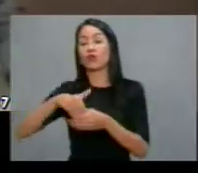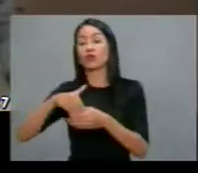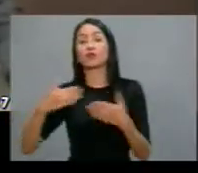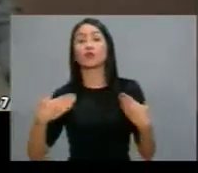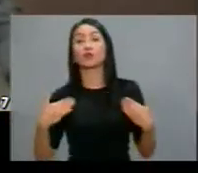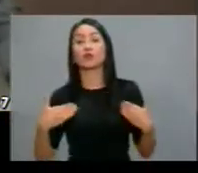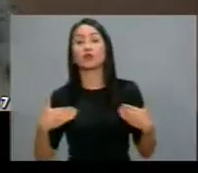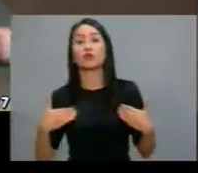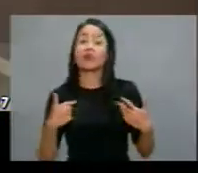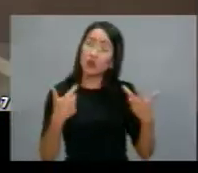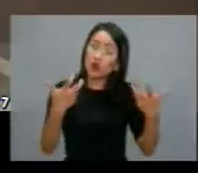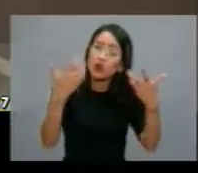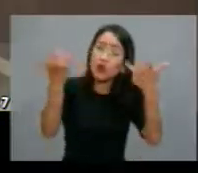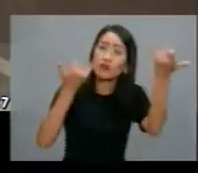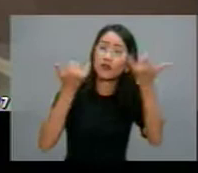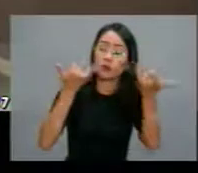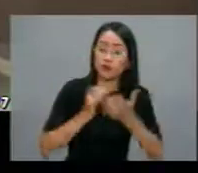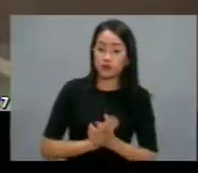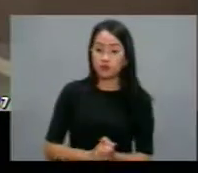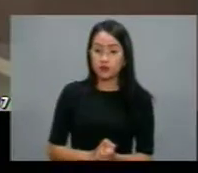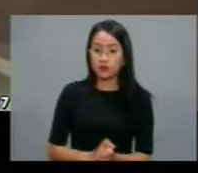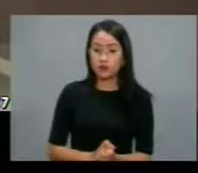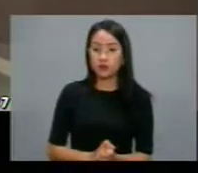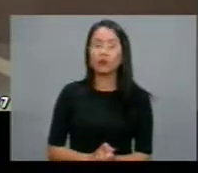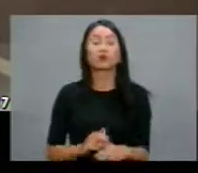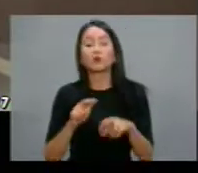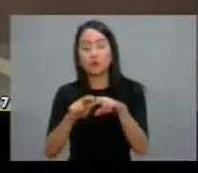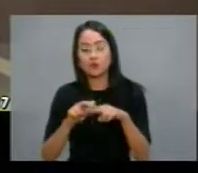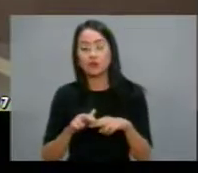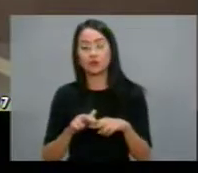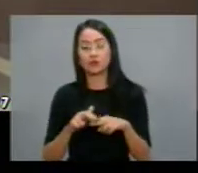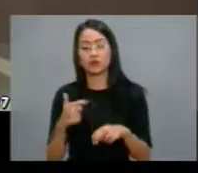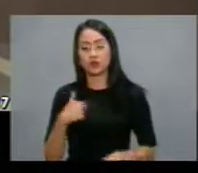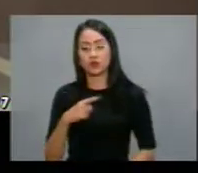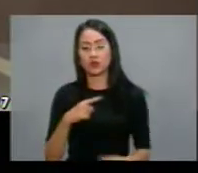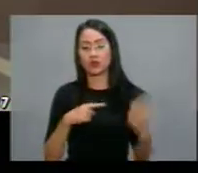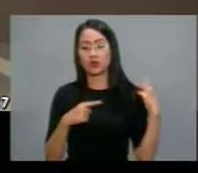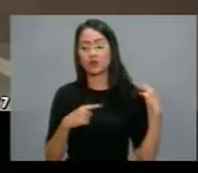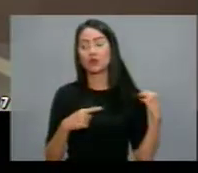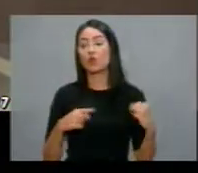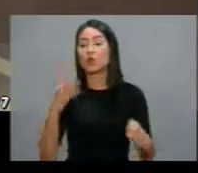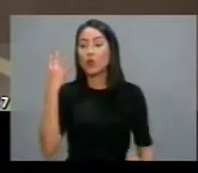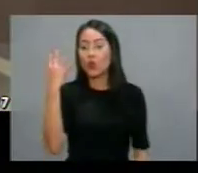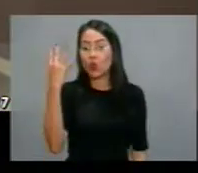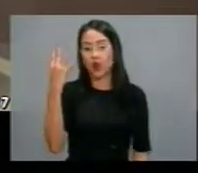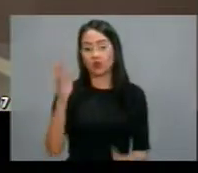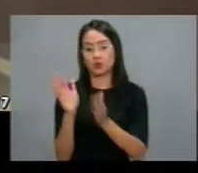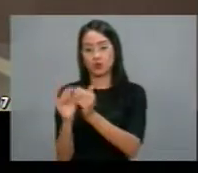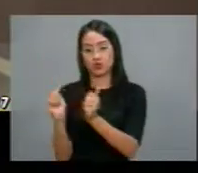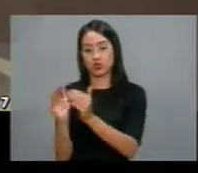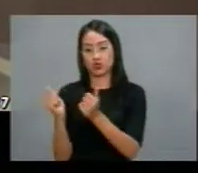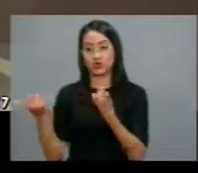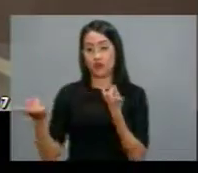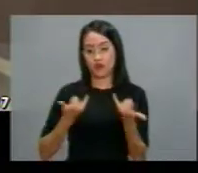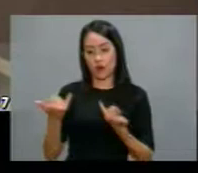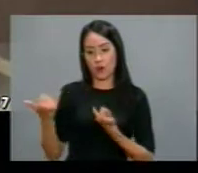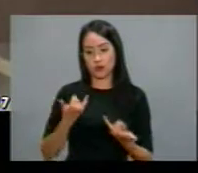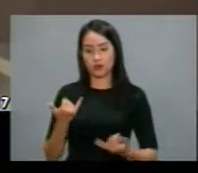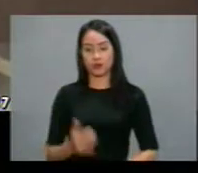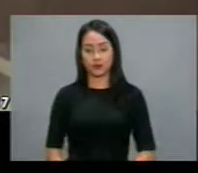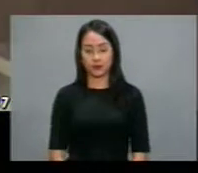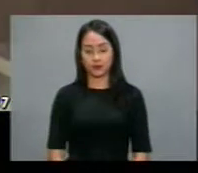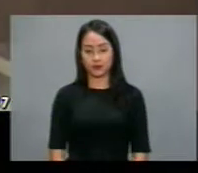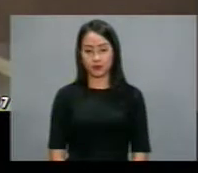informação. Por isso mesmo, eu estou aqui com quatro pedidos de informação a esta Casa.